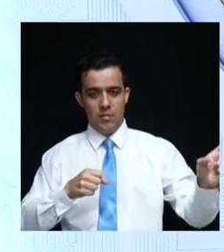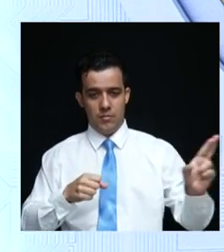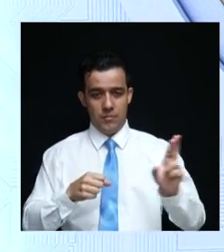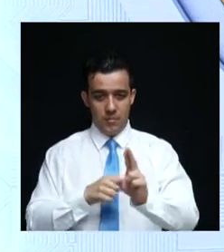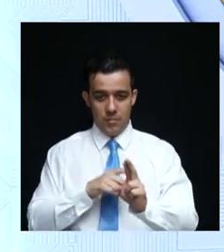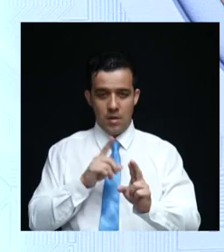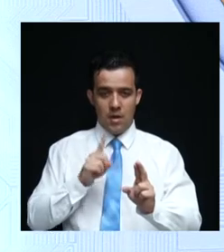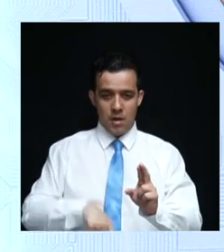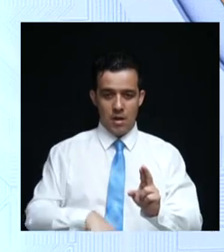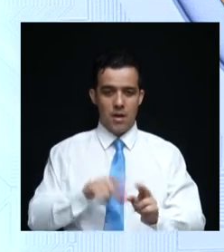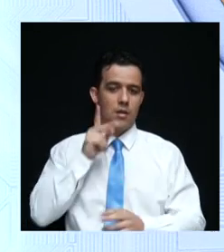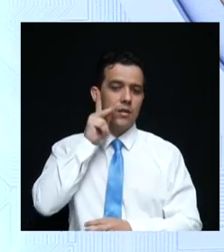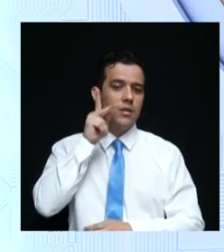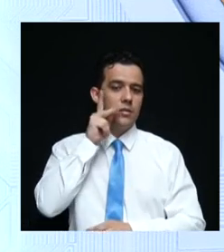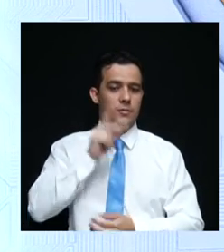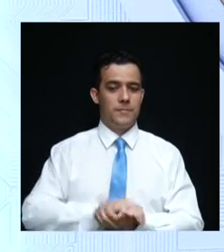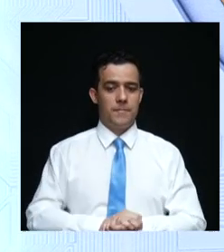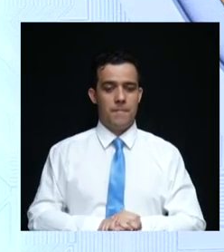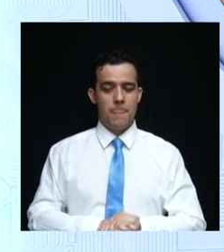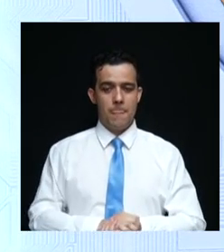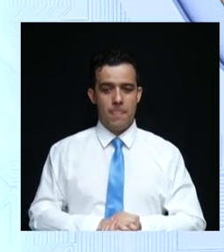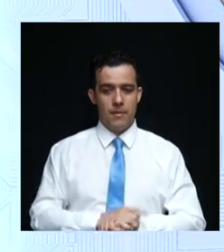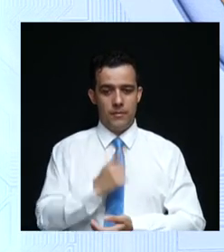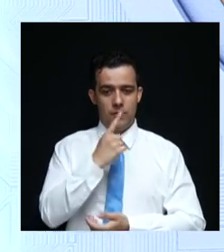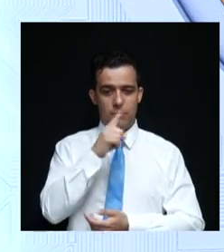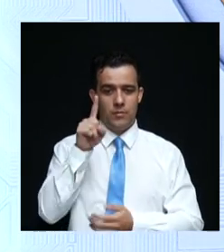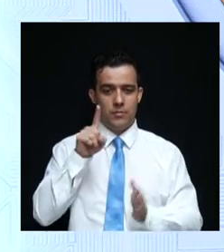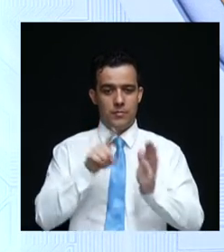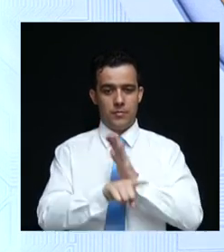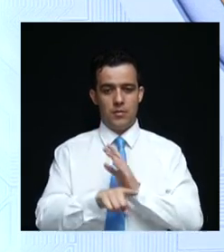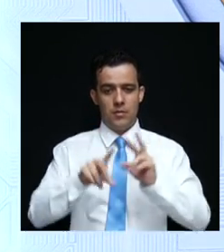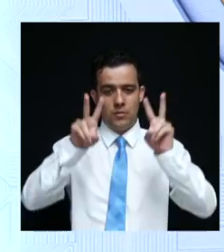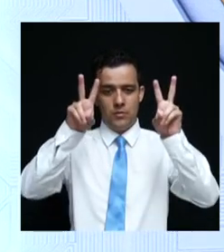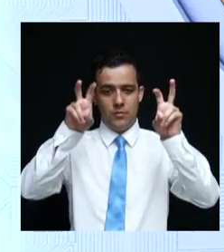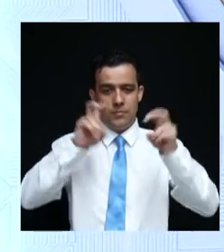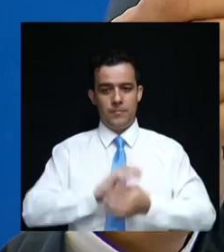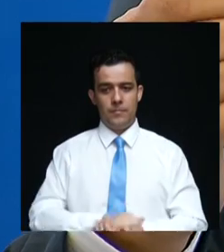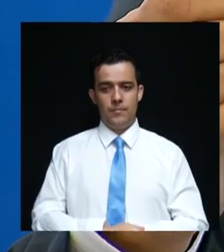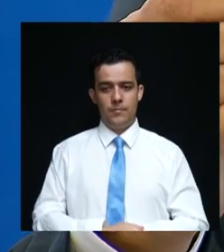candidata Cátia Maria. E a última pergunta é sobre